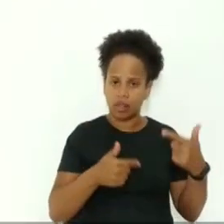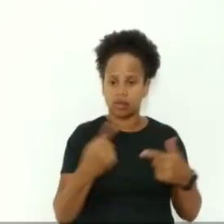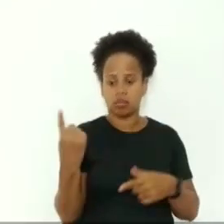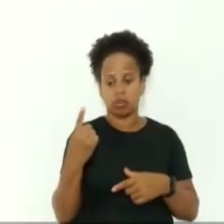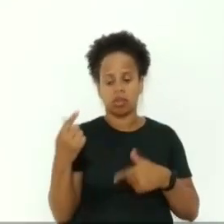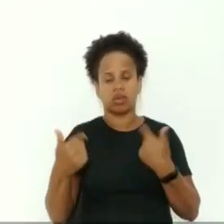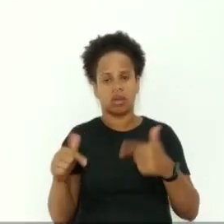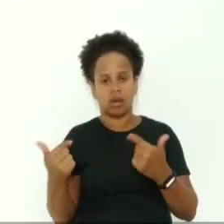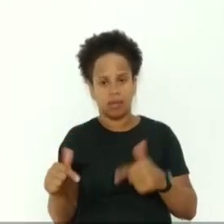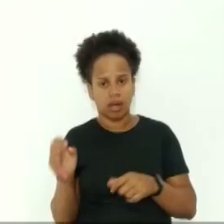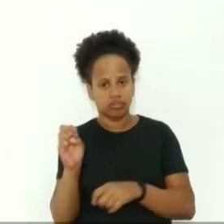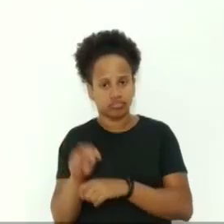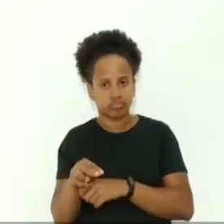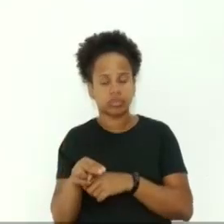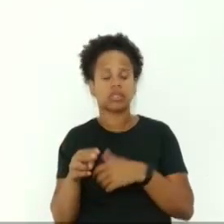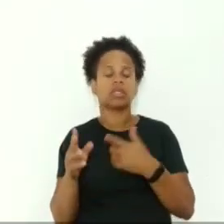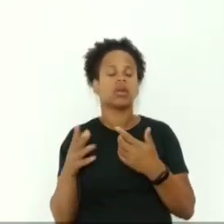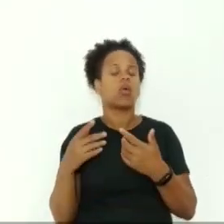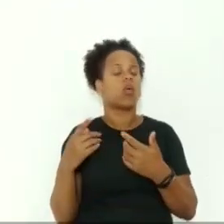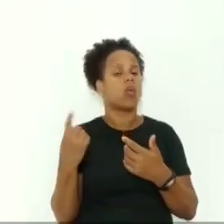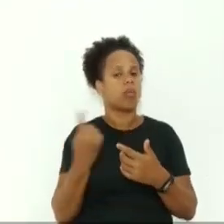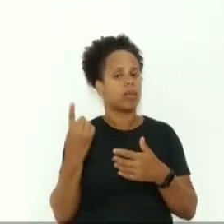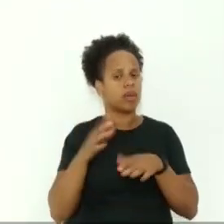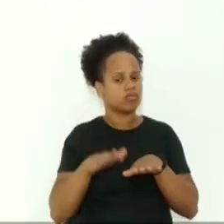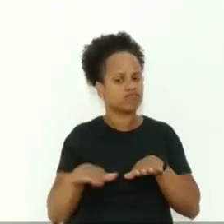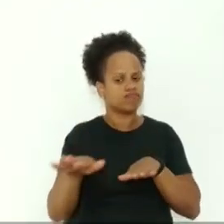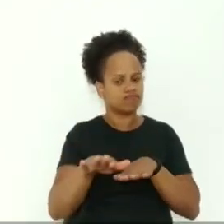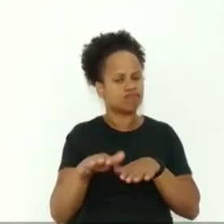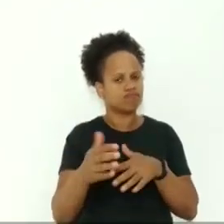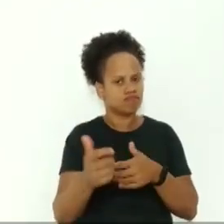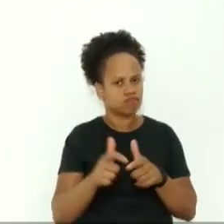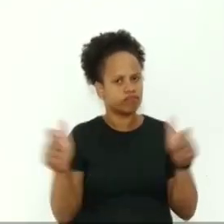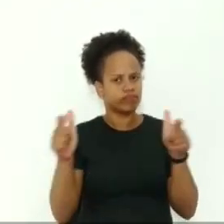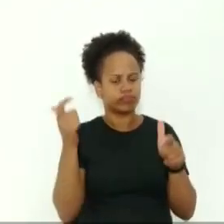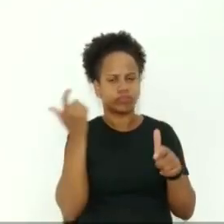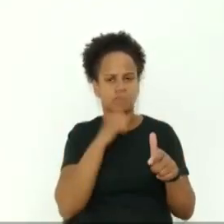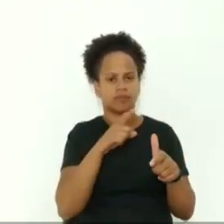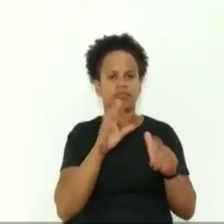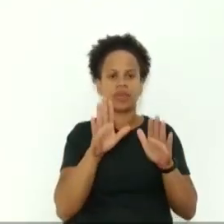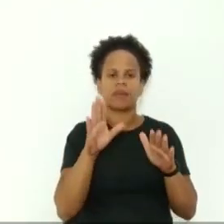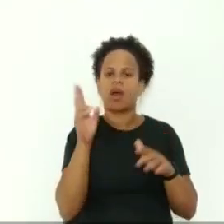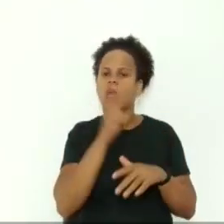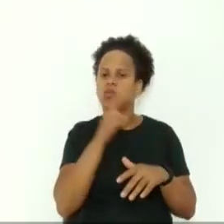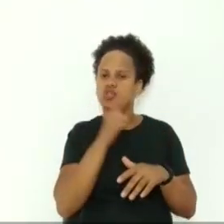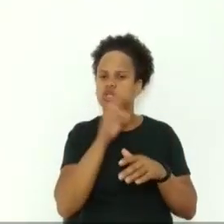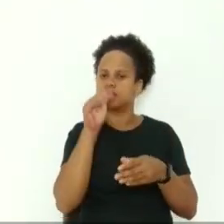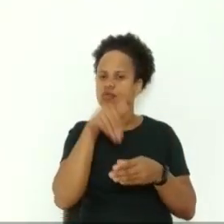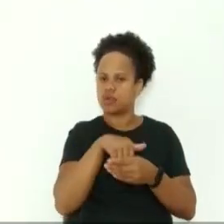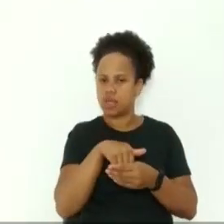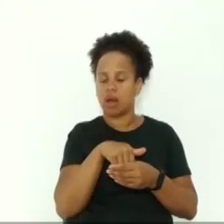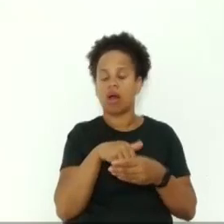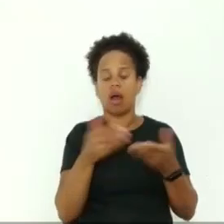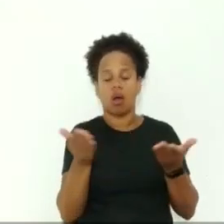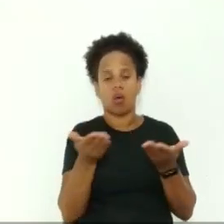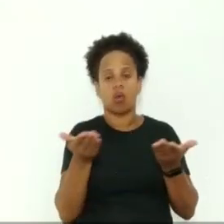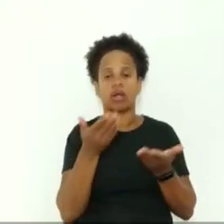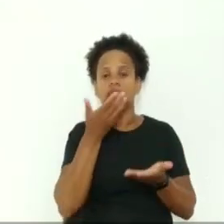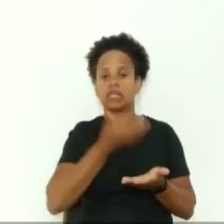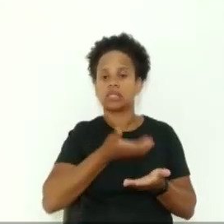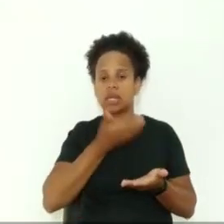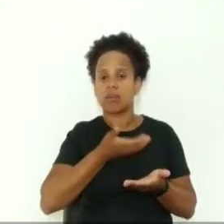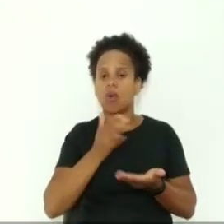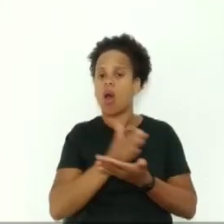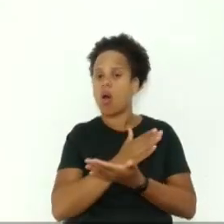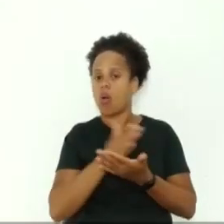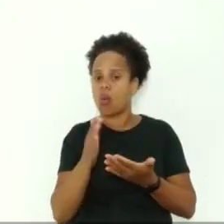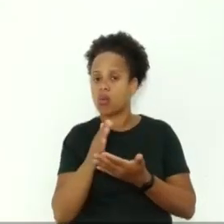passo muito grande que foi dado mas a urgência em votar realmente foi essa agora em dezembro algumas pessoas encerram o seu